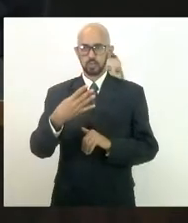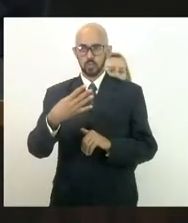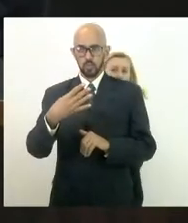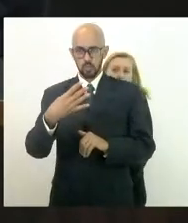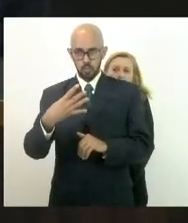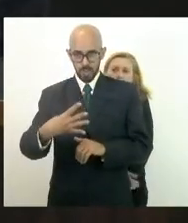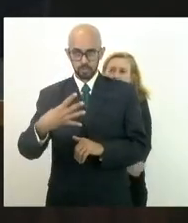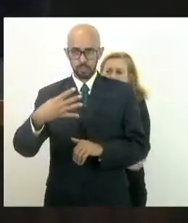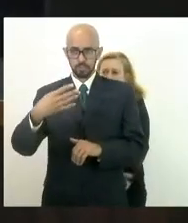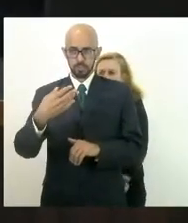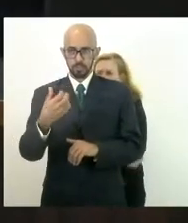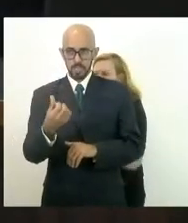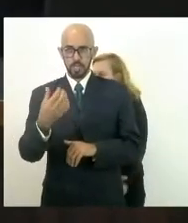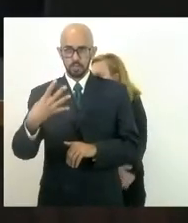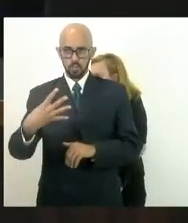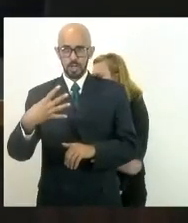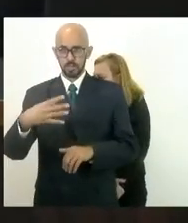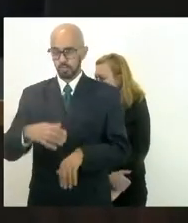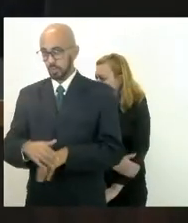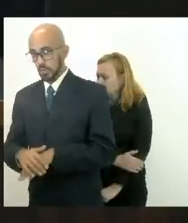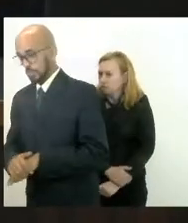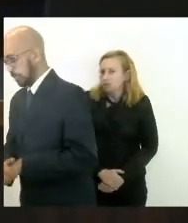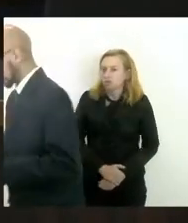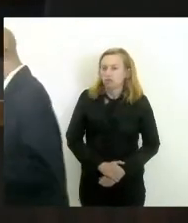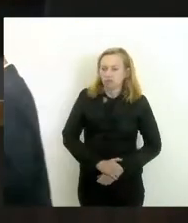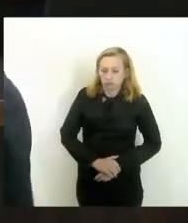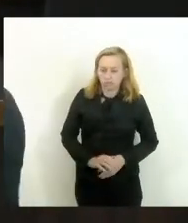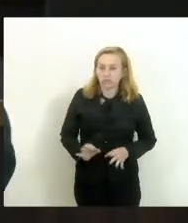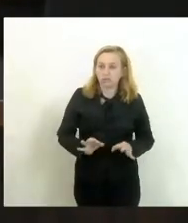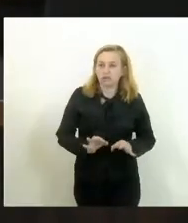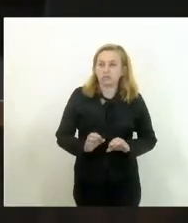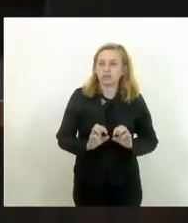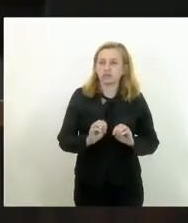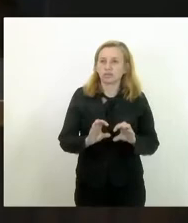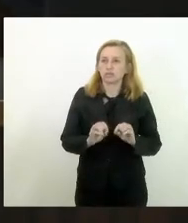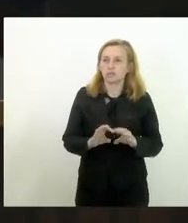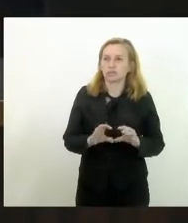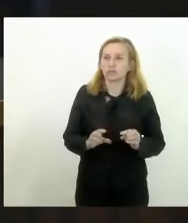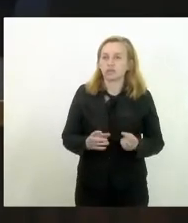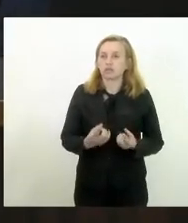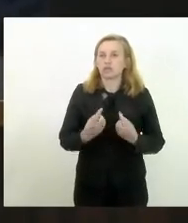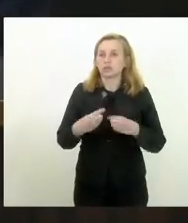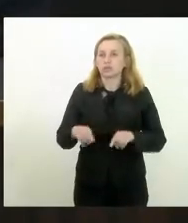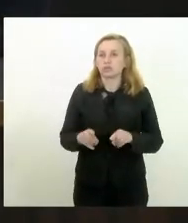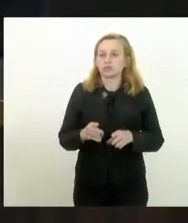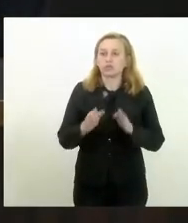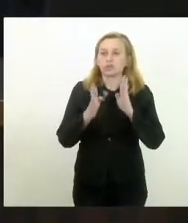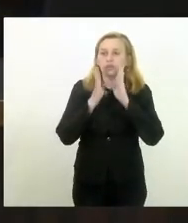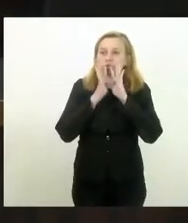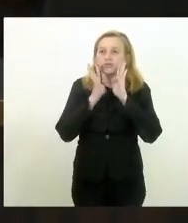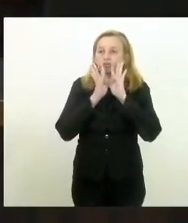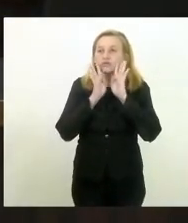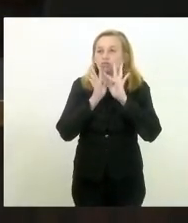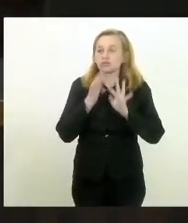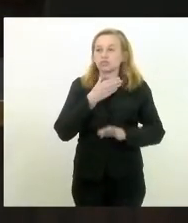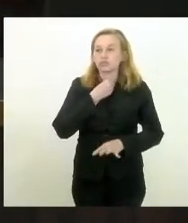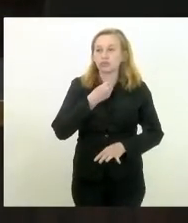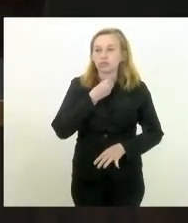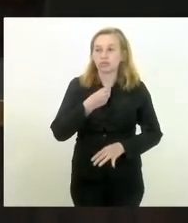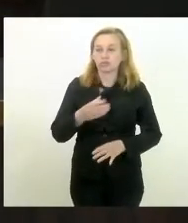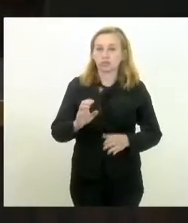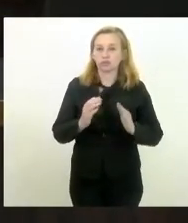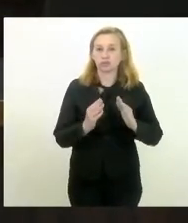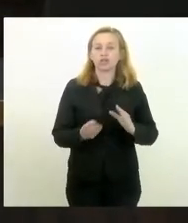Carlos Mink, que dispõe sobre o Programa de Educação para a Cidadania Digital e combate às fake news nas escolas estaduais. Pedido de pareceres das